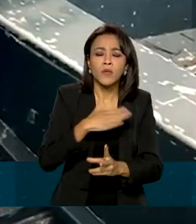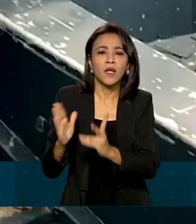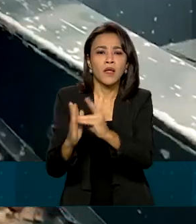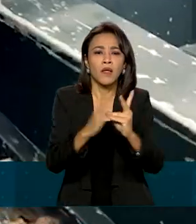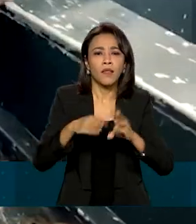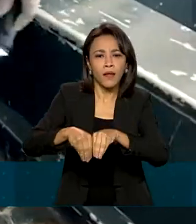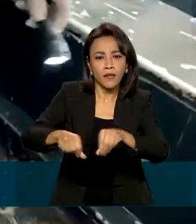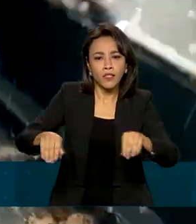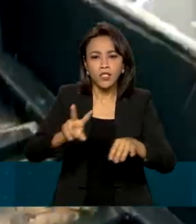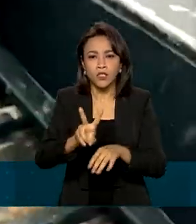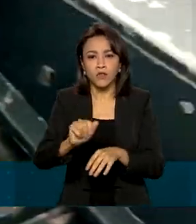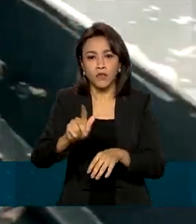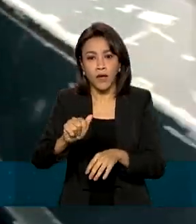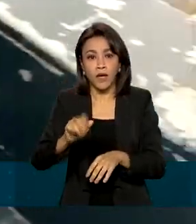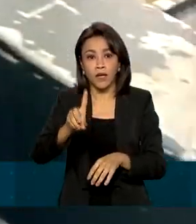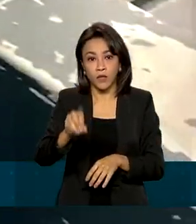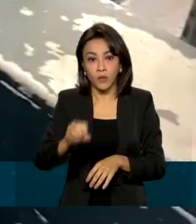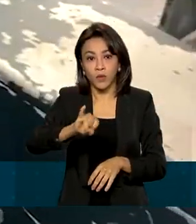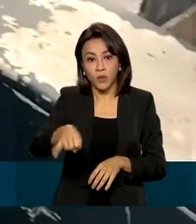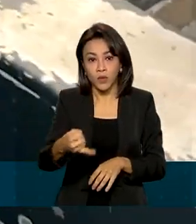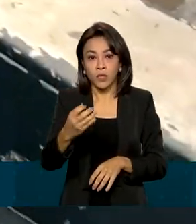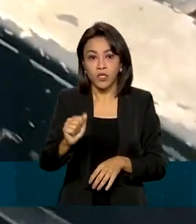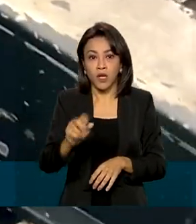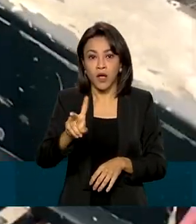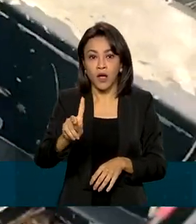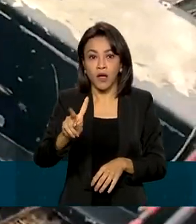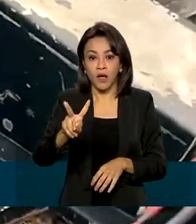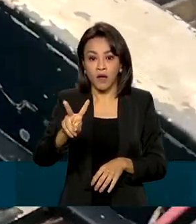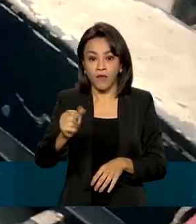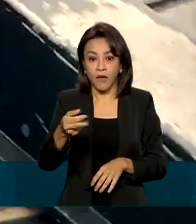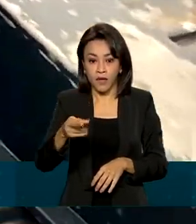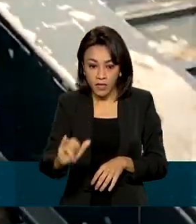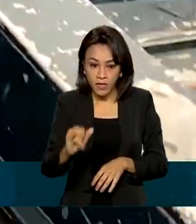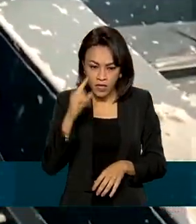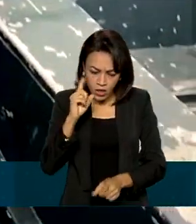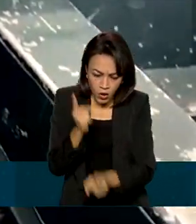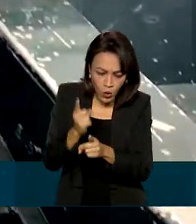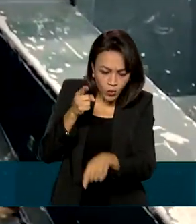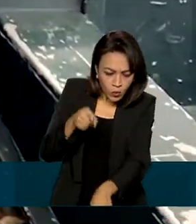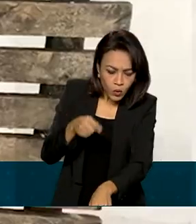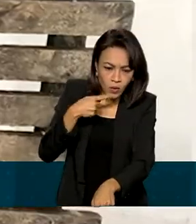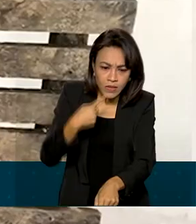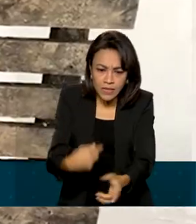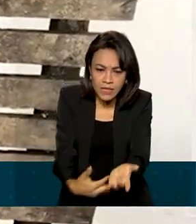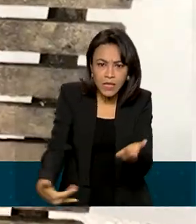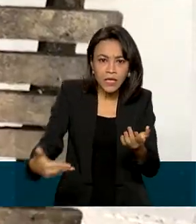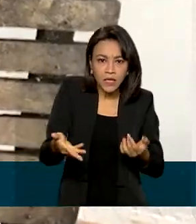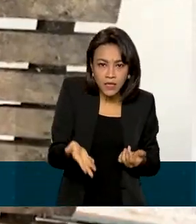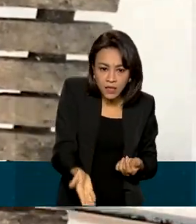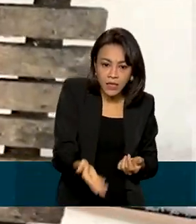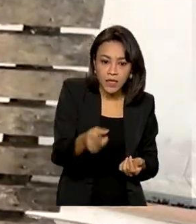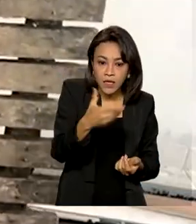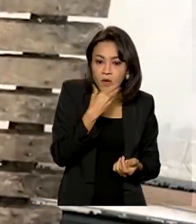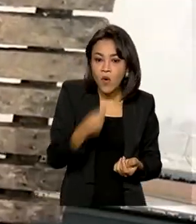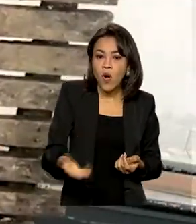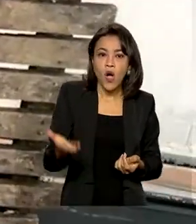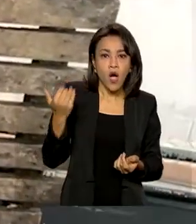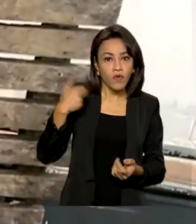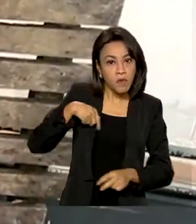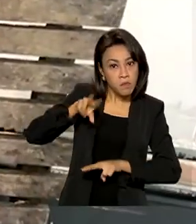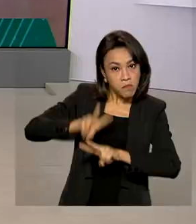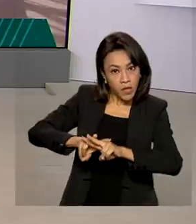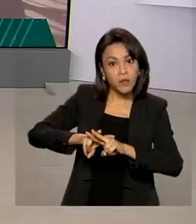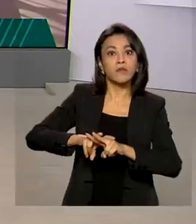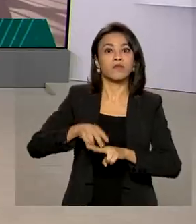Federal apura vestígios de sangue encontrados na embarcação de Amarildo da Costa de Oliveira, preso em flagrante na